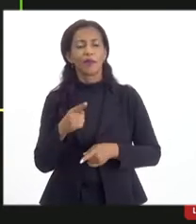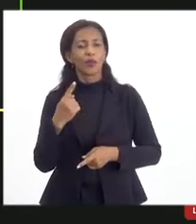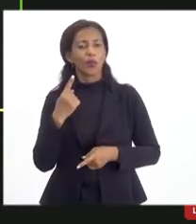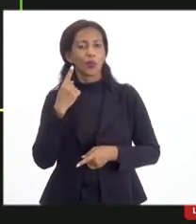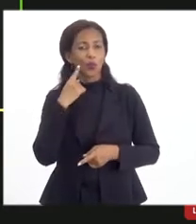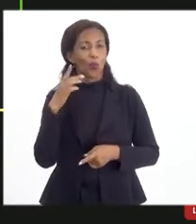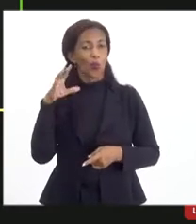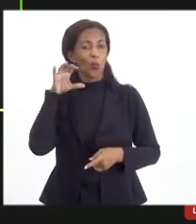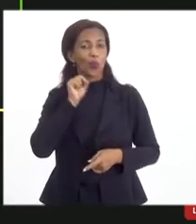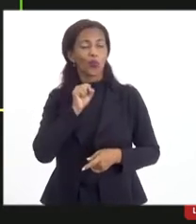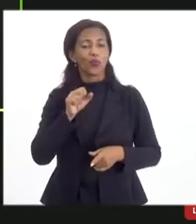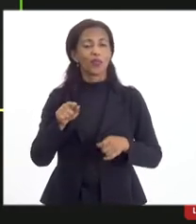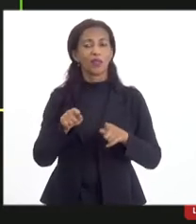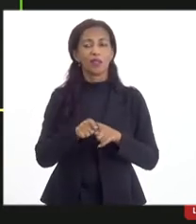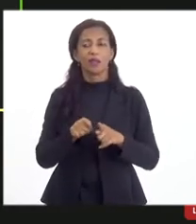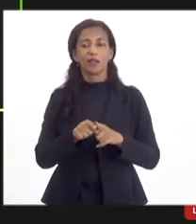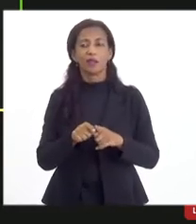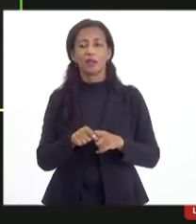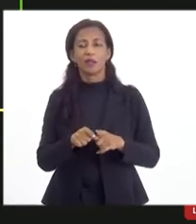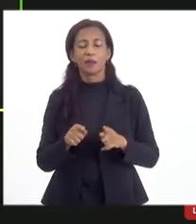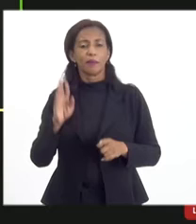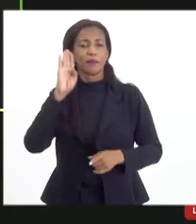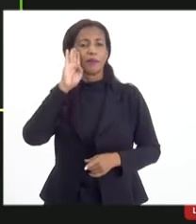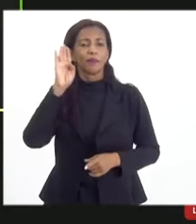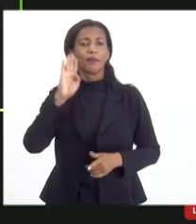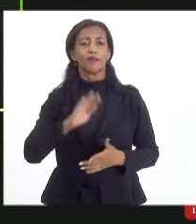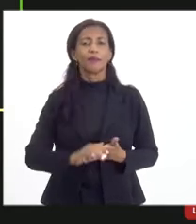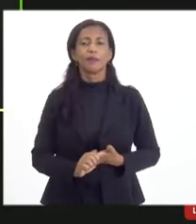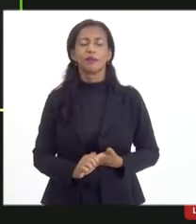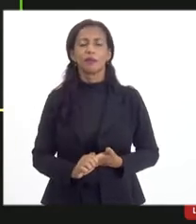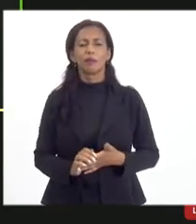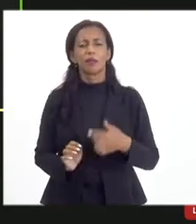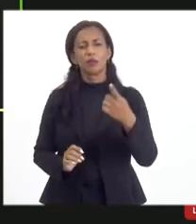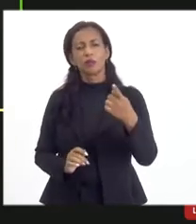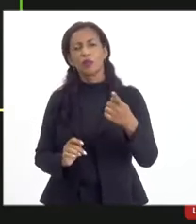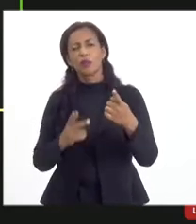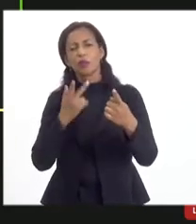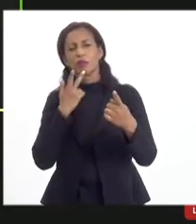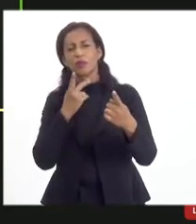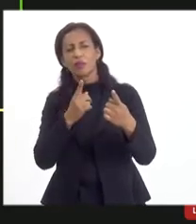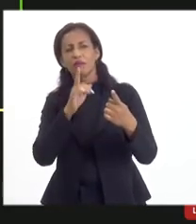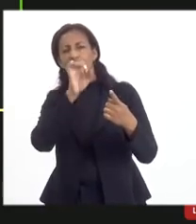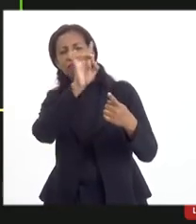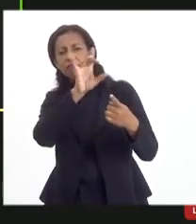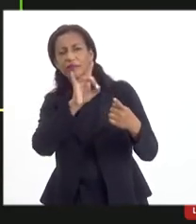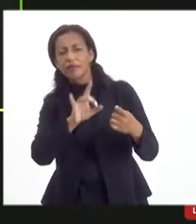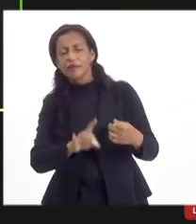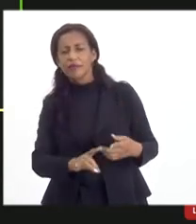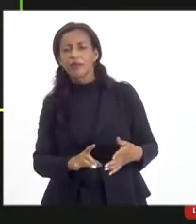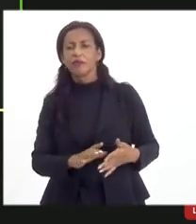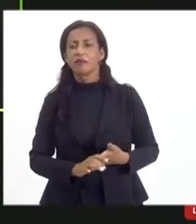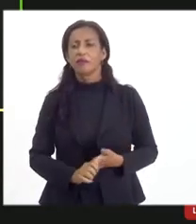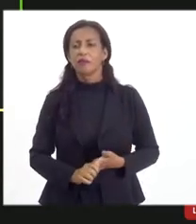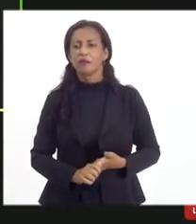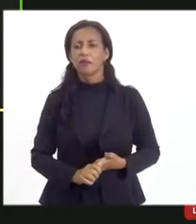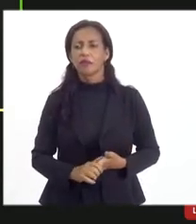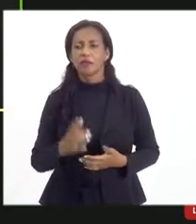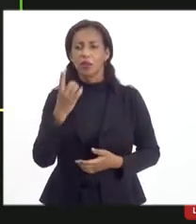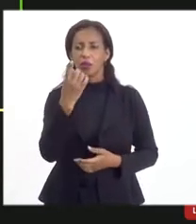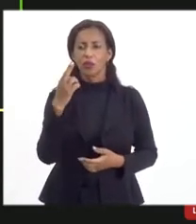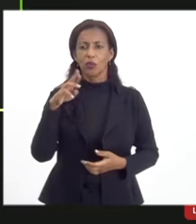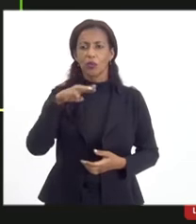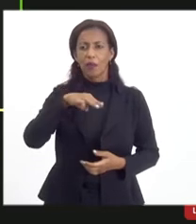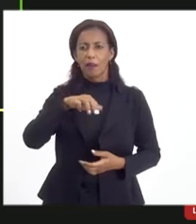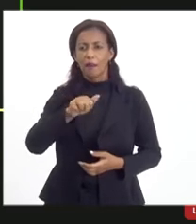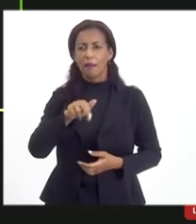pouco sobre, principalmente o que você colocou, de repetro, se a doutora Magda